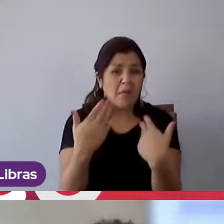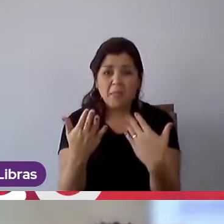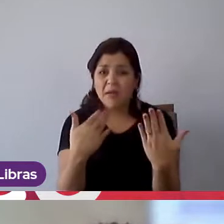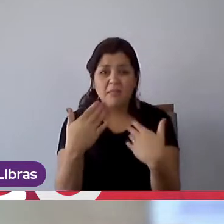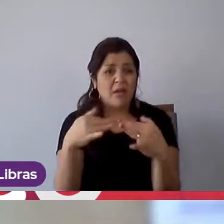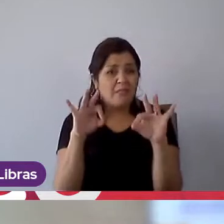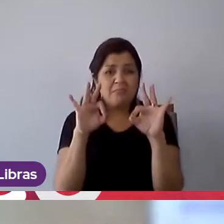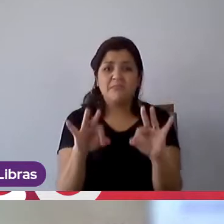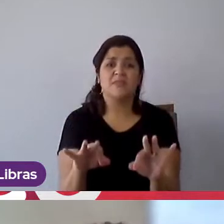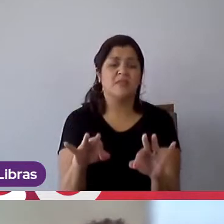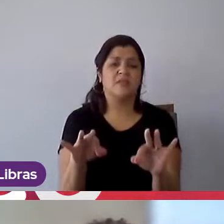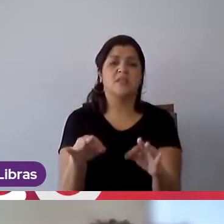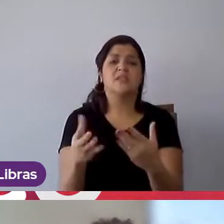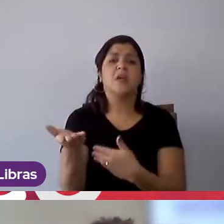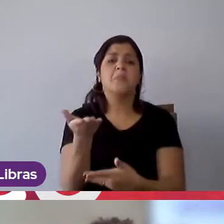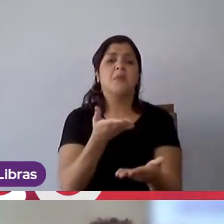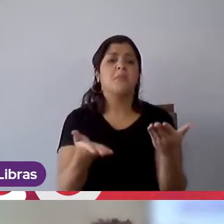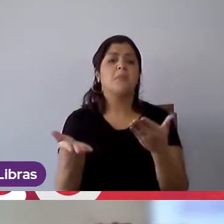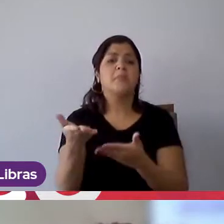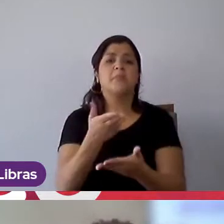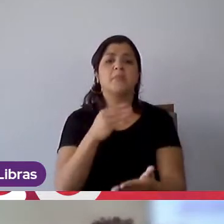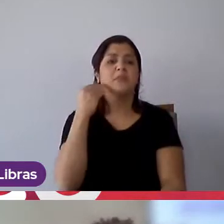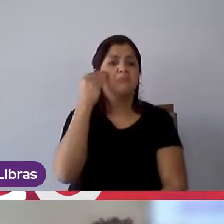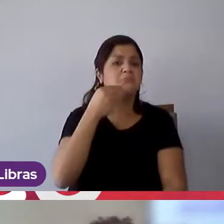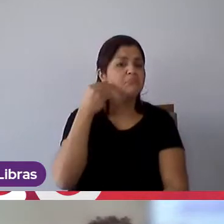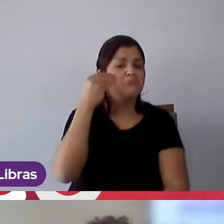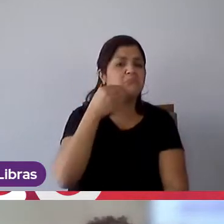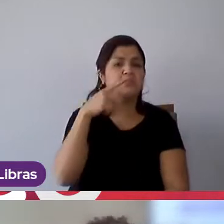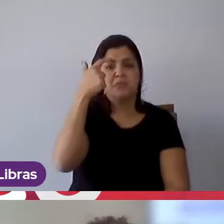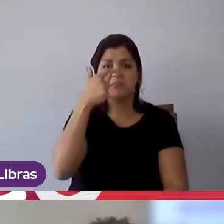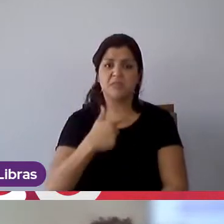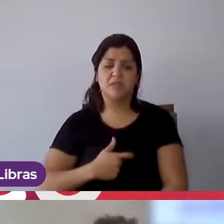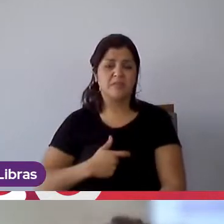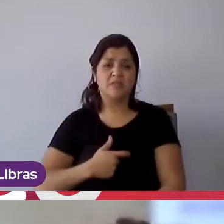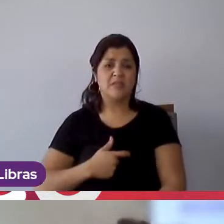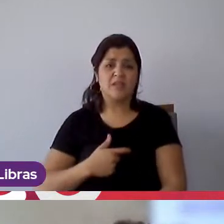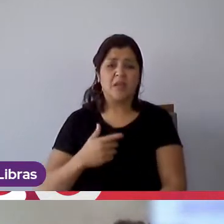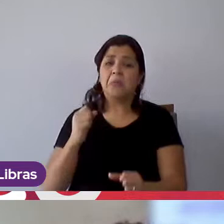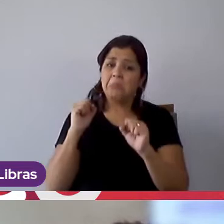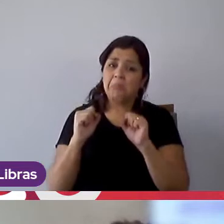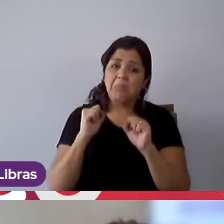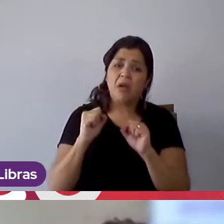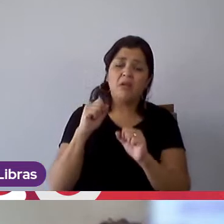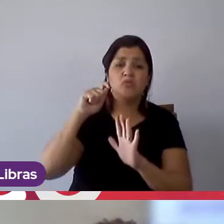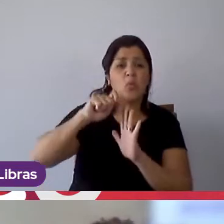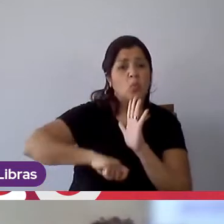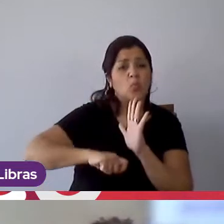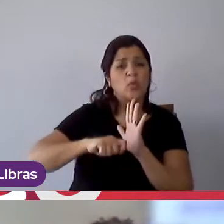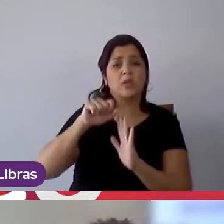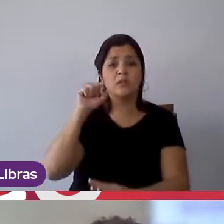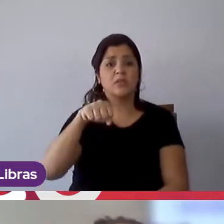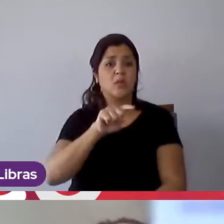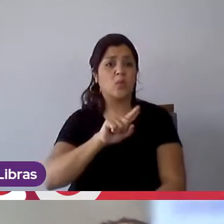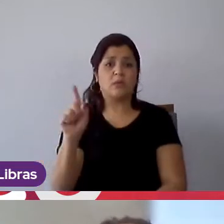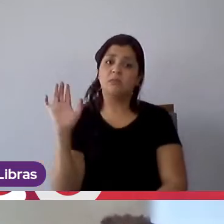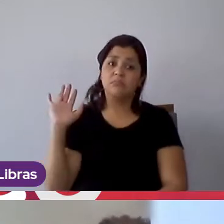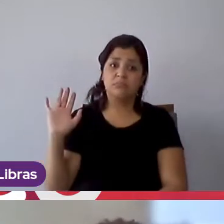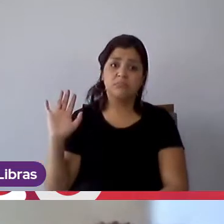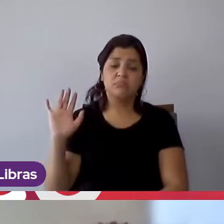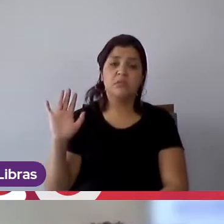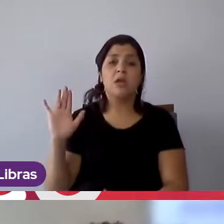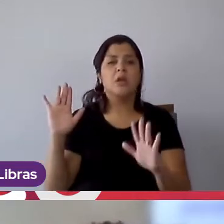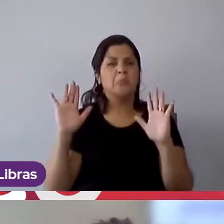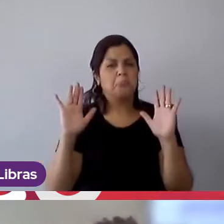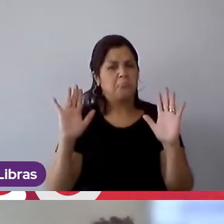você está ali trocando suas experiências com uma pessoa que eventualmente pode te contratar ou não, mas